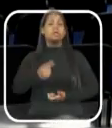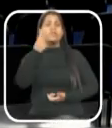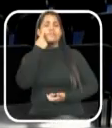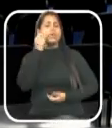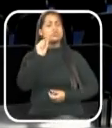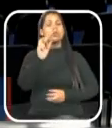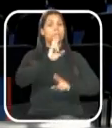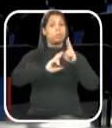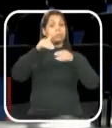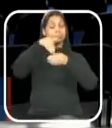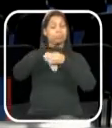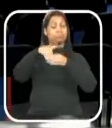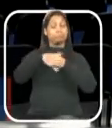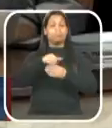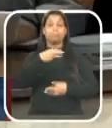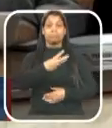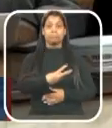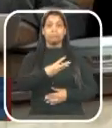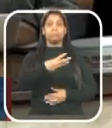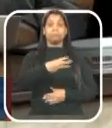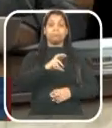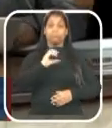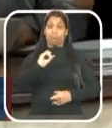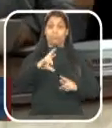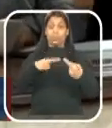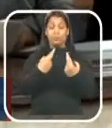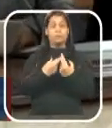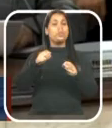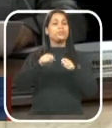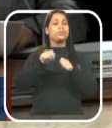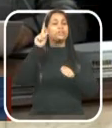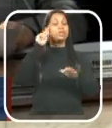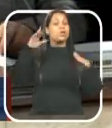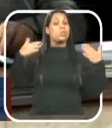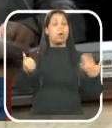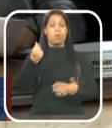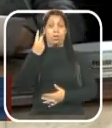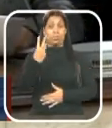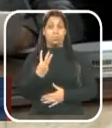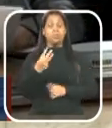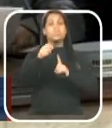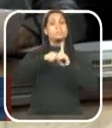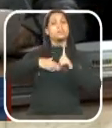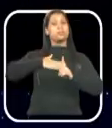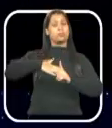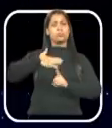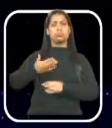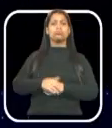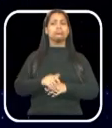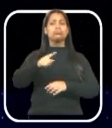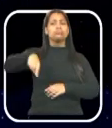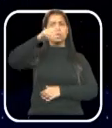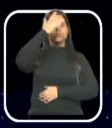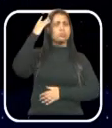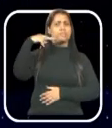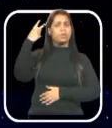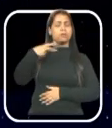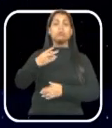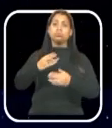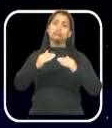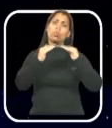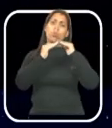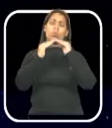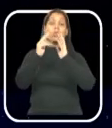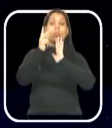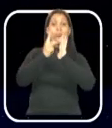Confira o resultado das votações da 30ª Sessão Ordinária, realizada no dia 13 de agosto. A maioria dos vereadores foi